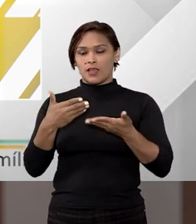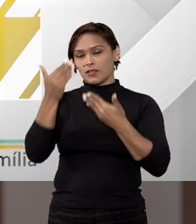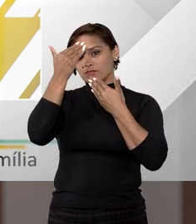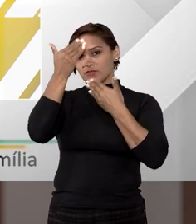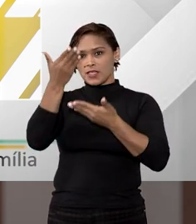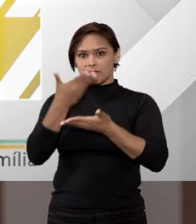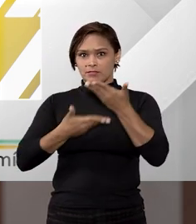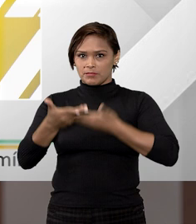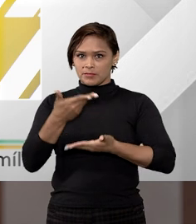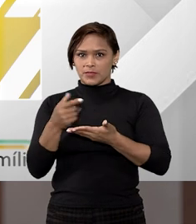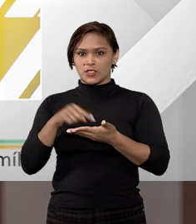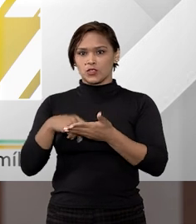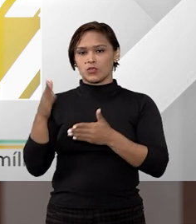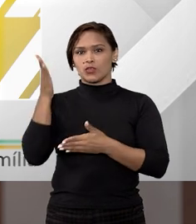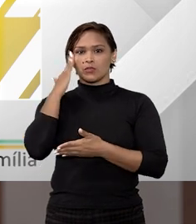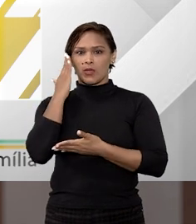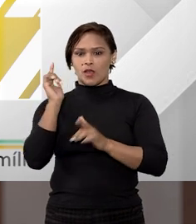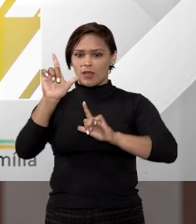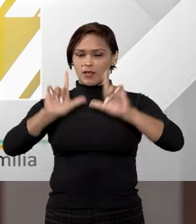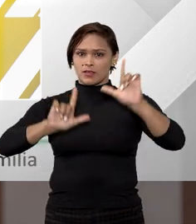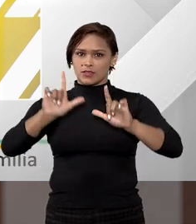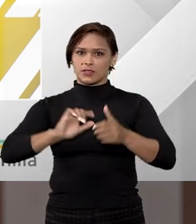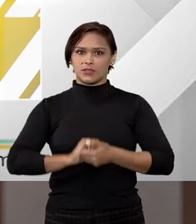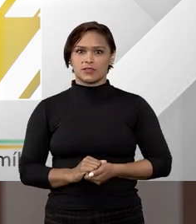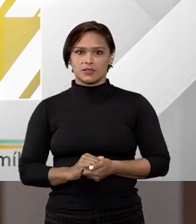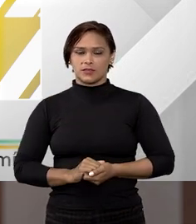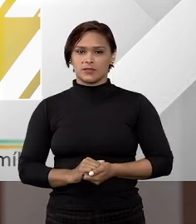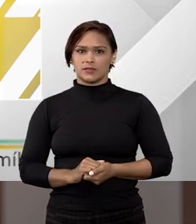a quem eu agradeço a participação no nosso programa de hoje.